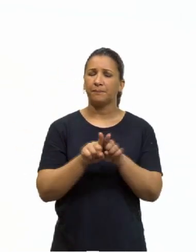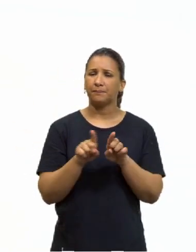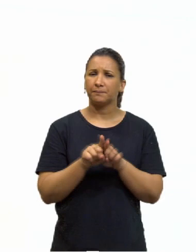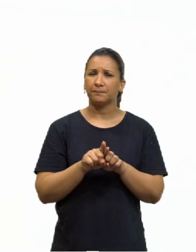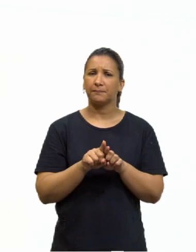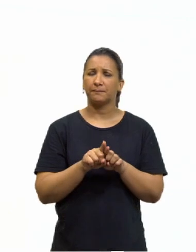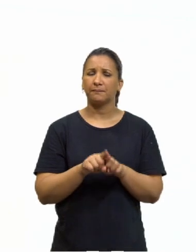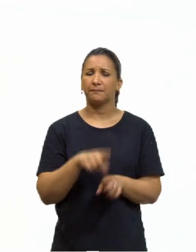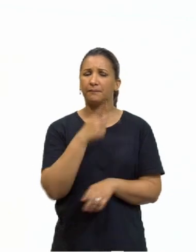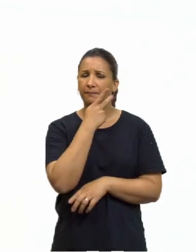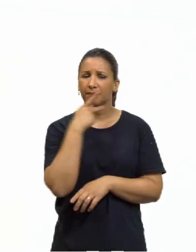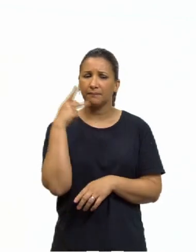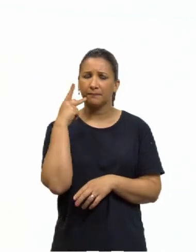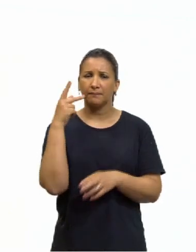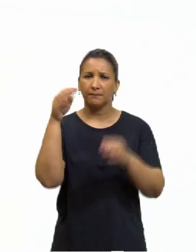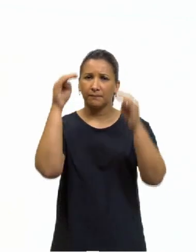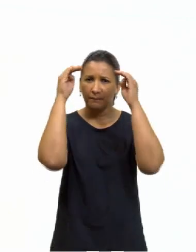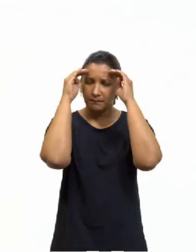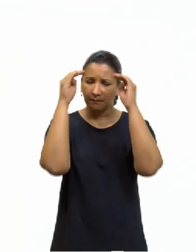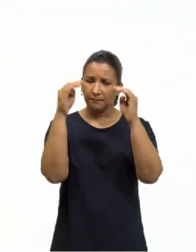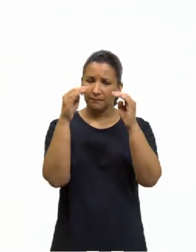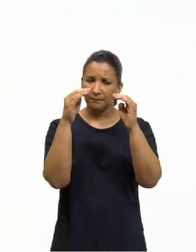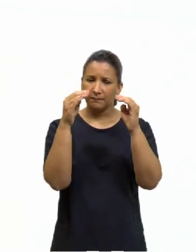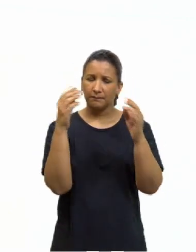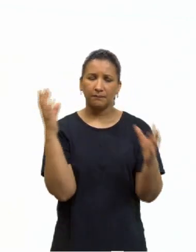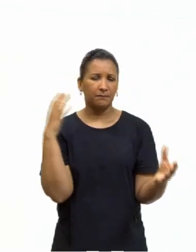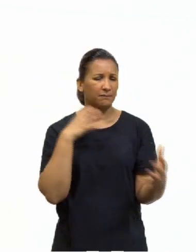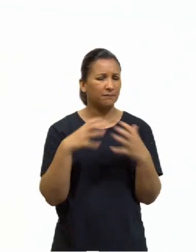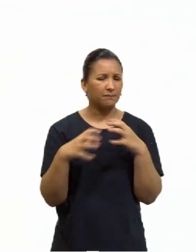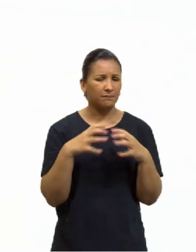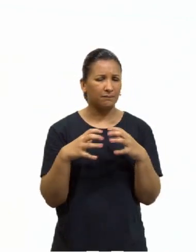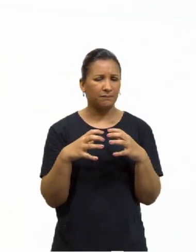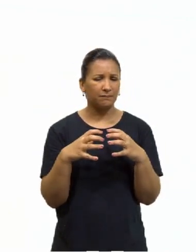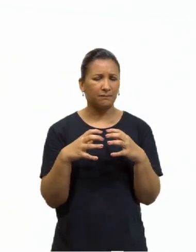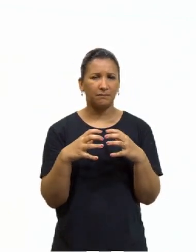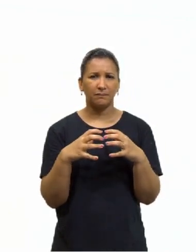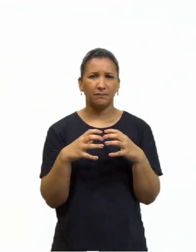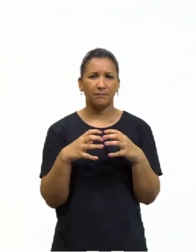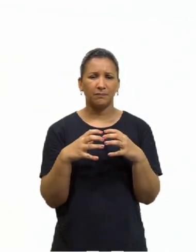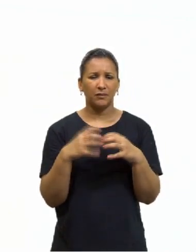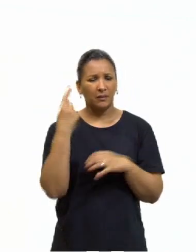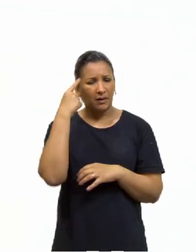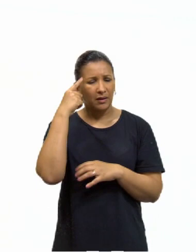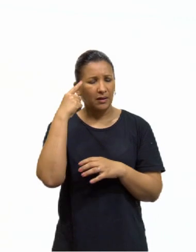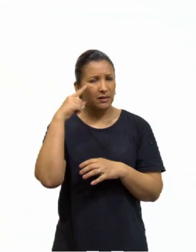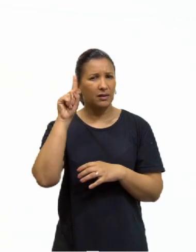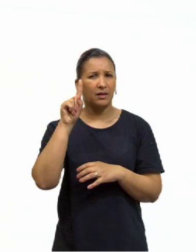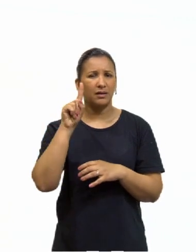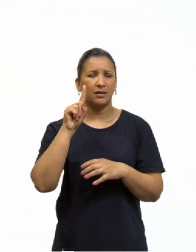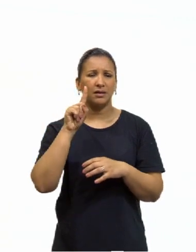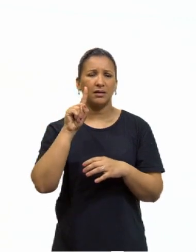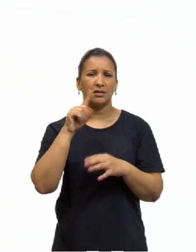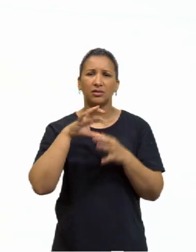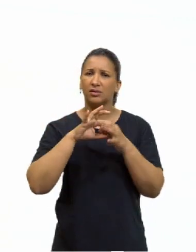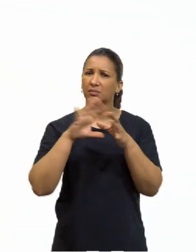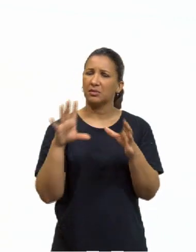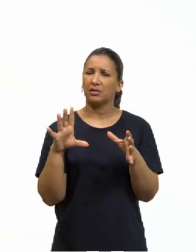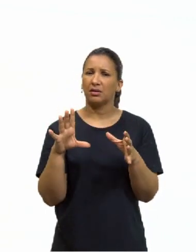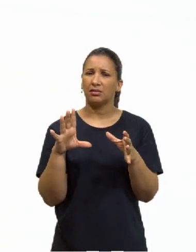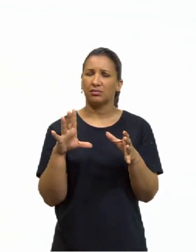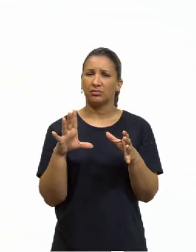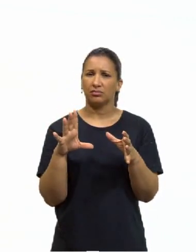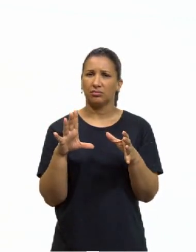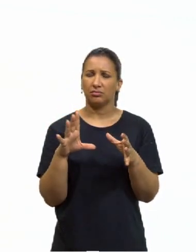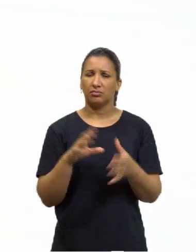Kant confunde-se com a própria noção de liberdade, então aí está a chave, a ideia de dever é a ideia de liberdade.